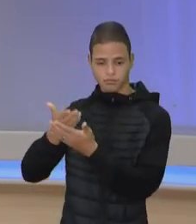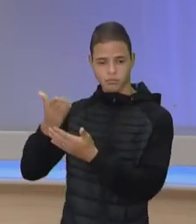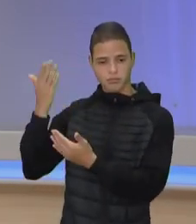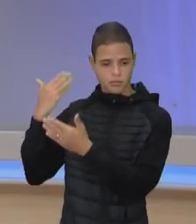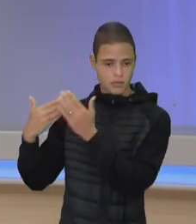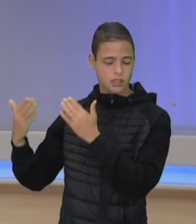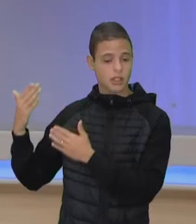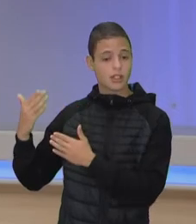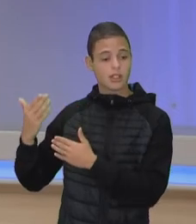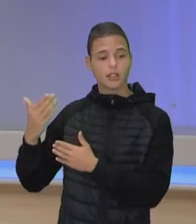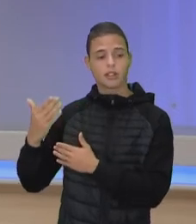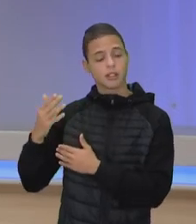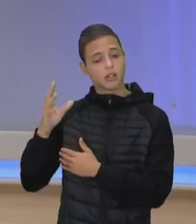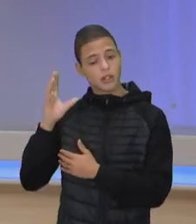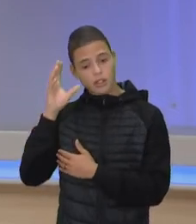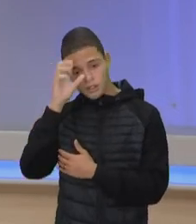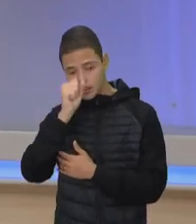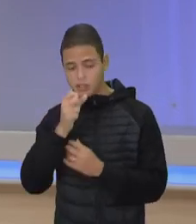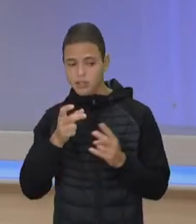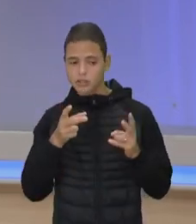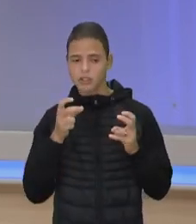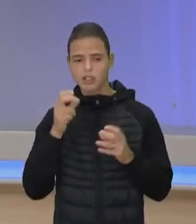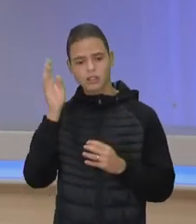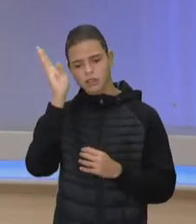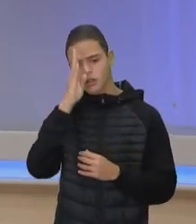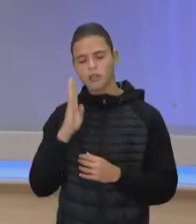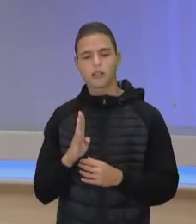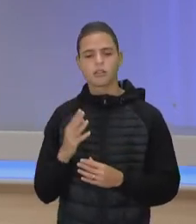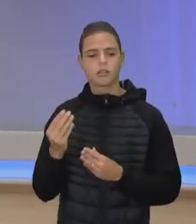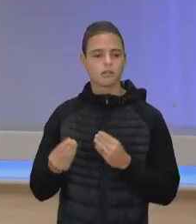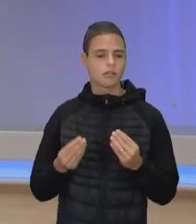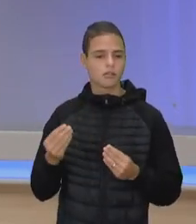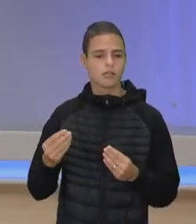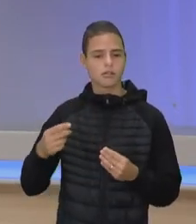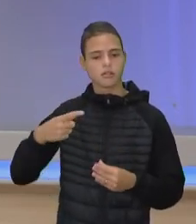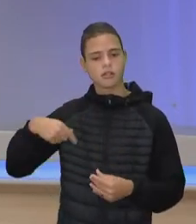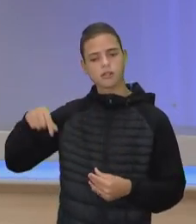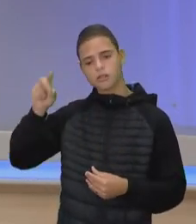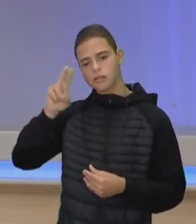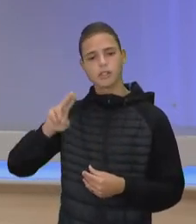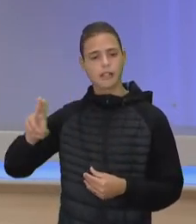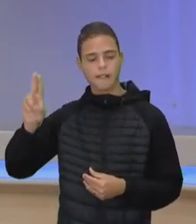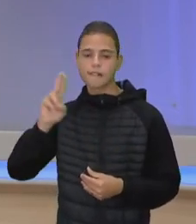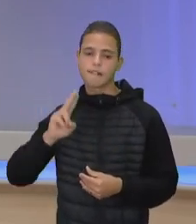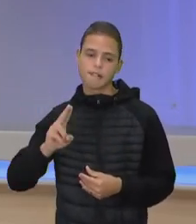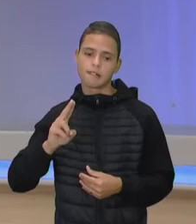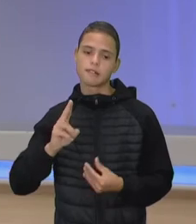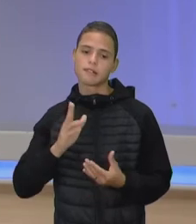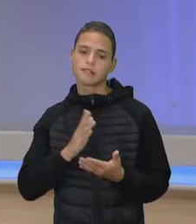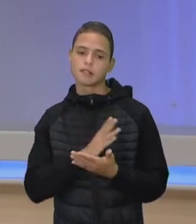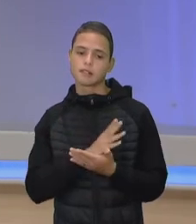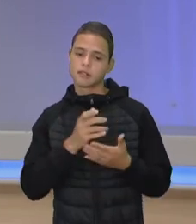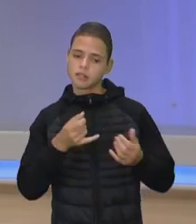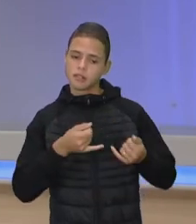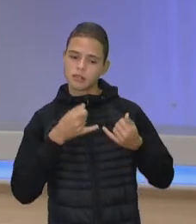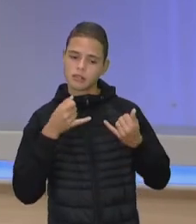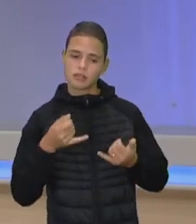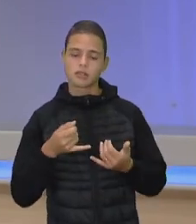é que nós vamos ver, então, no Brasil como isso se dá, né? Nós vamos agora nos referir a dados, a